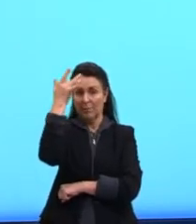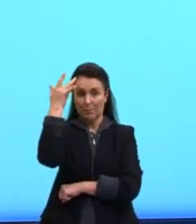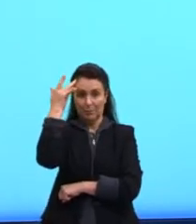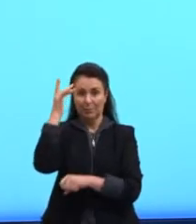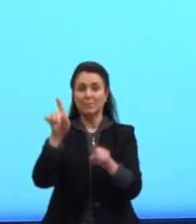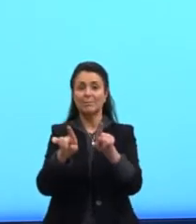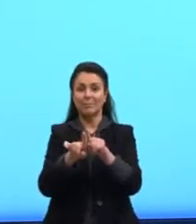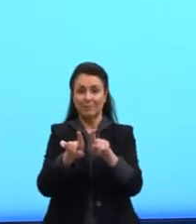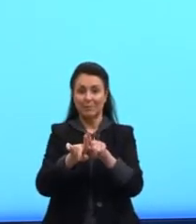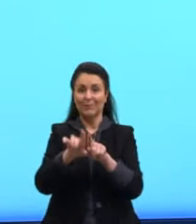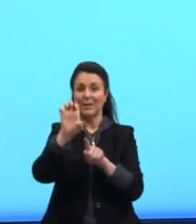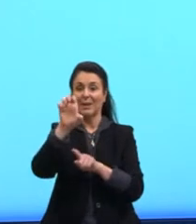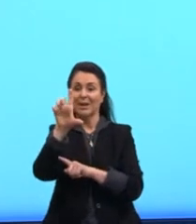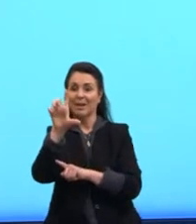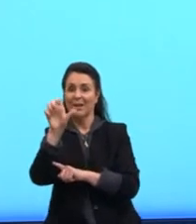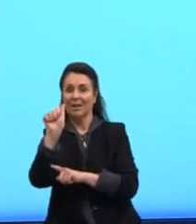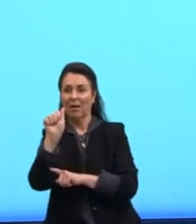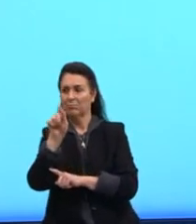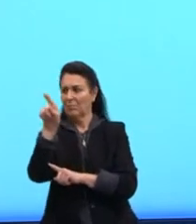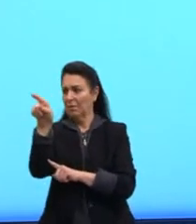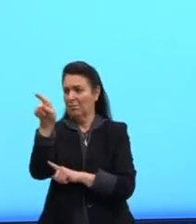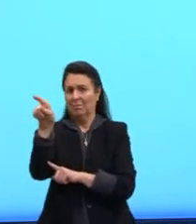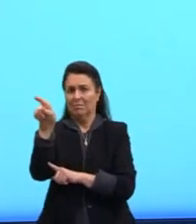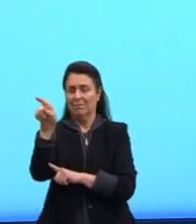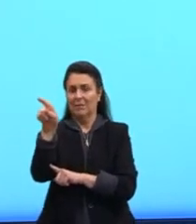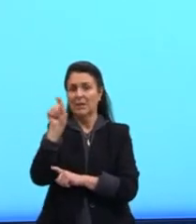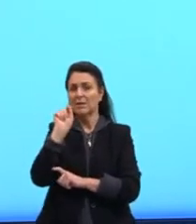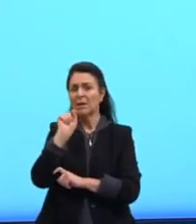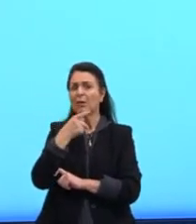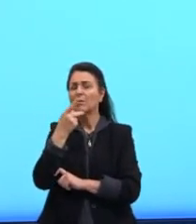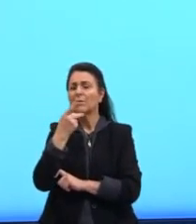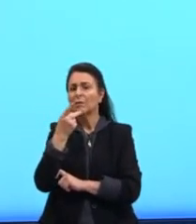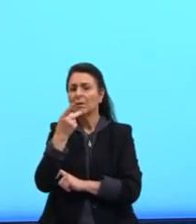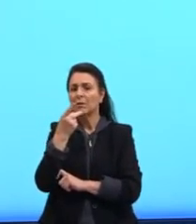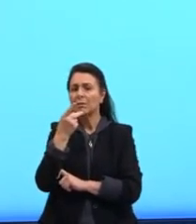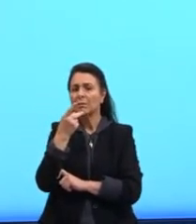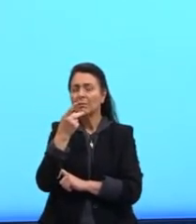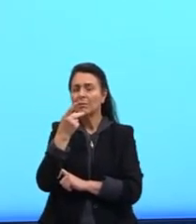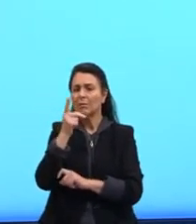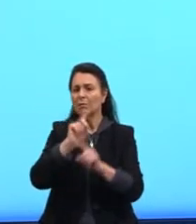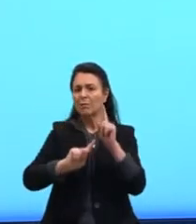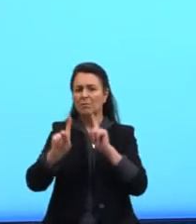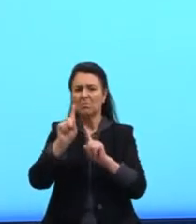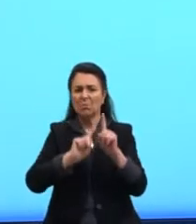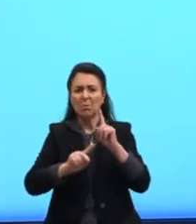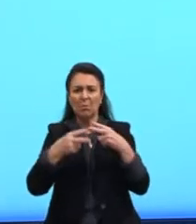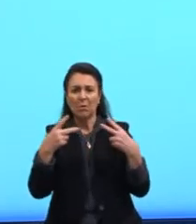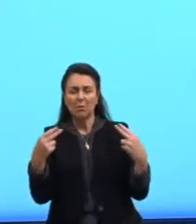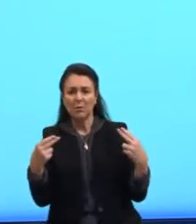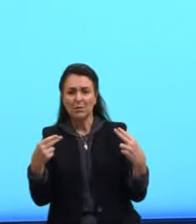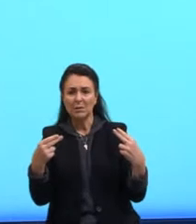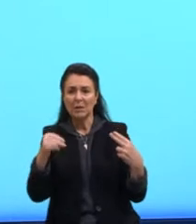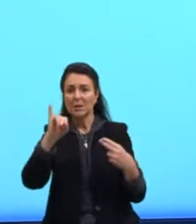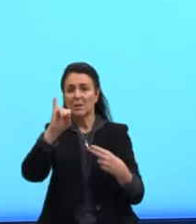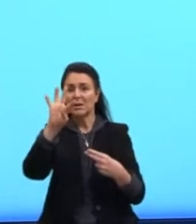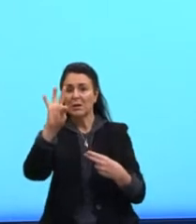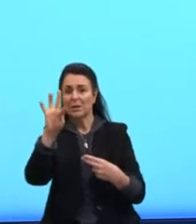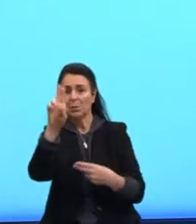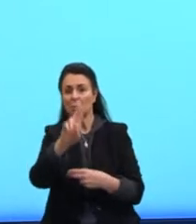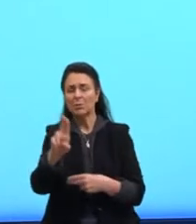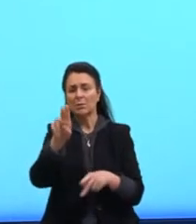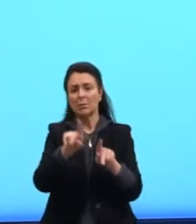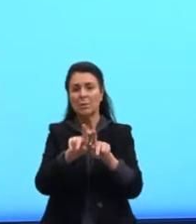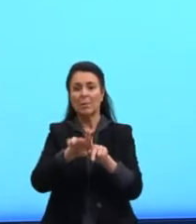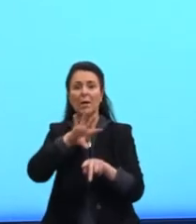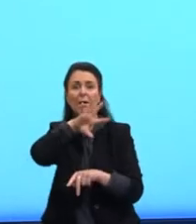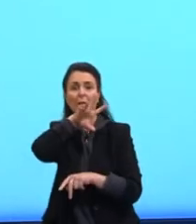terceira pessoa. Ela, De quem eu estou falando, estou mencionando alguma coisa. E it. É usado para animais e